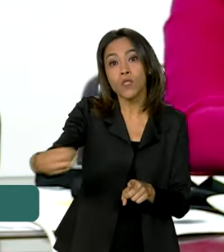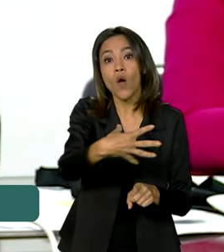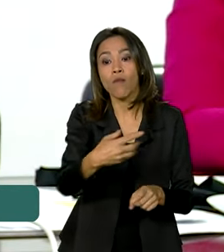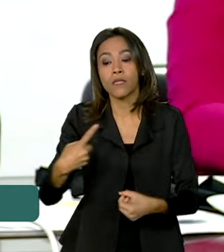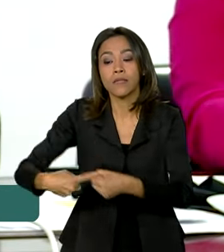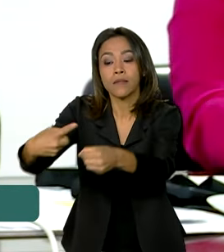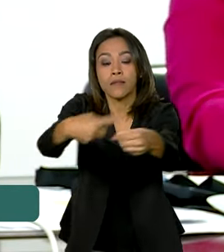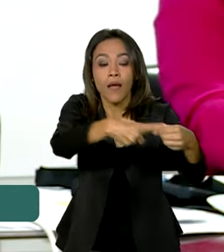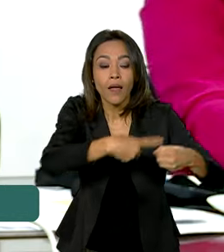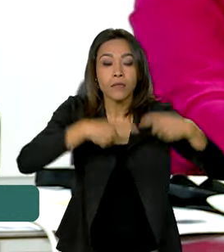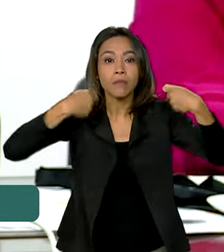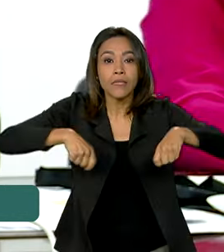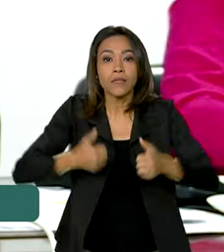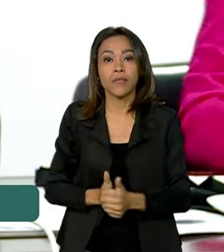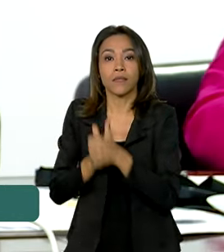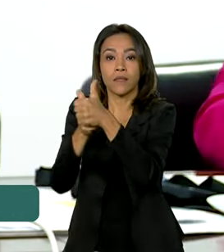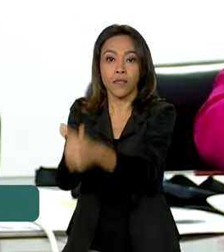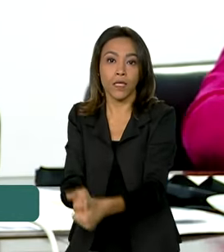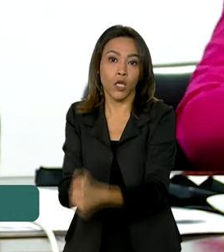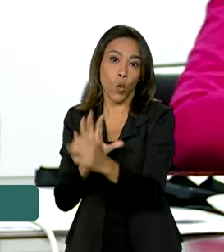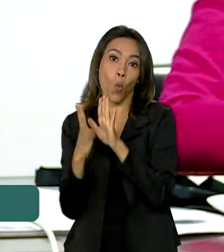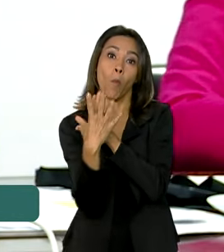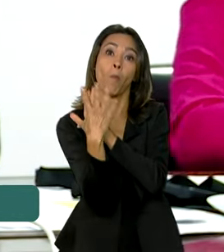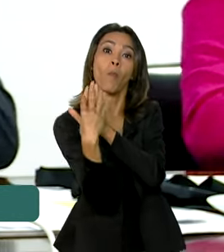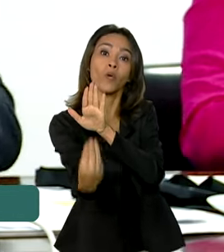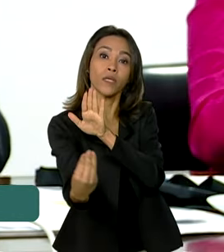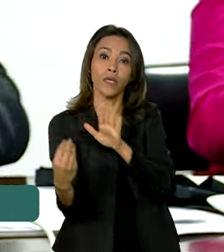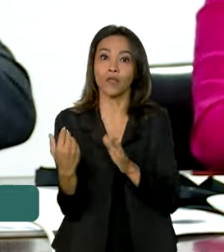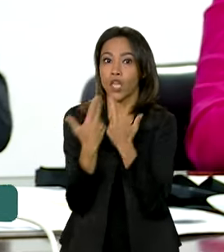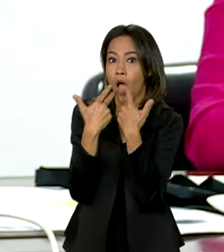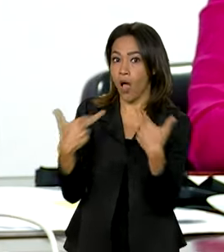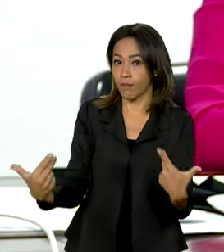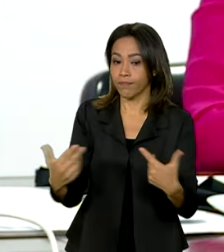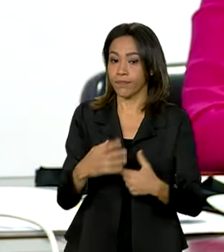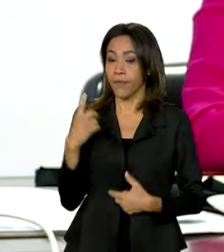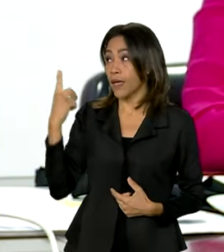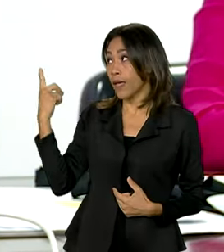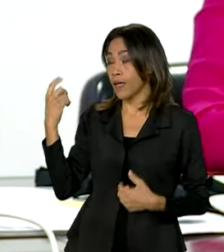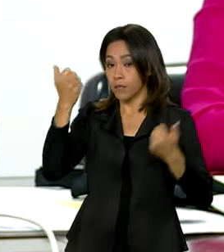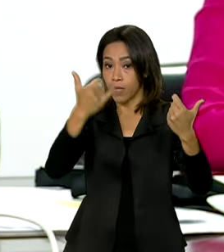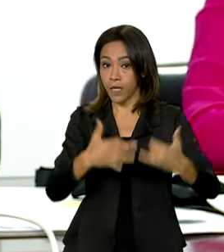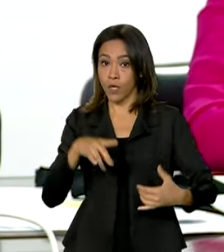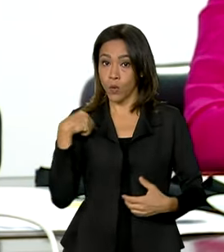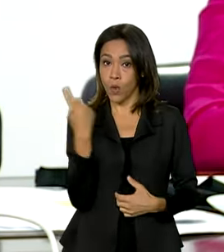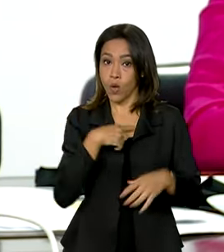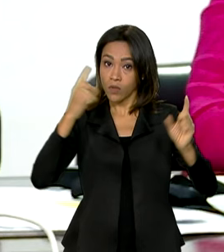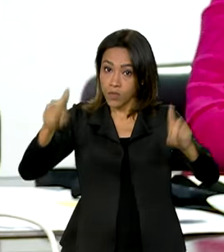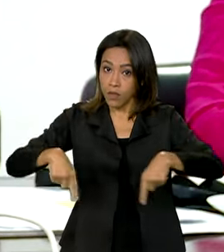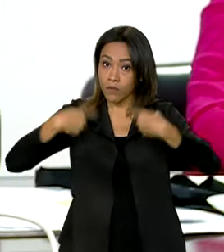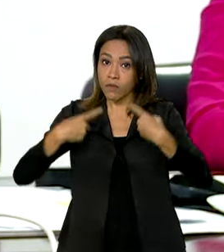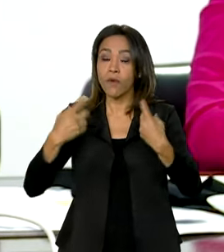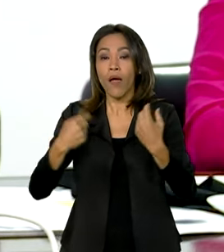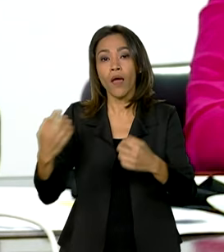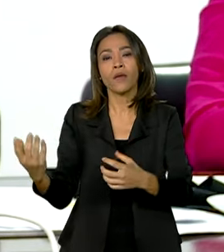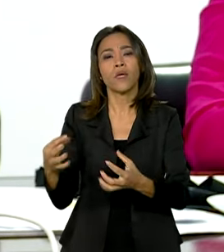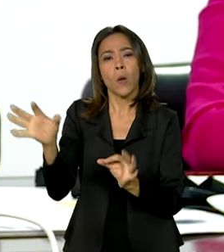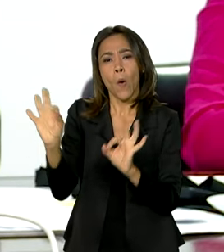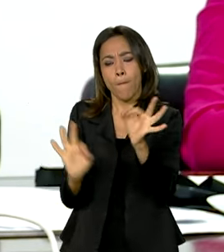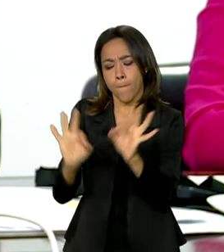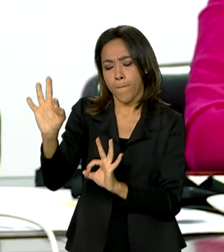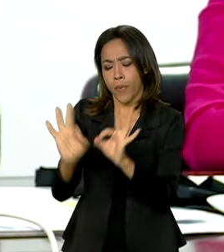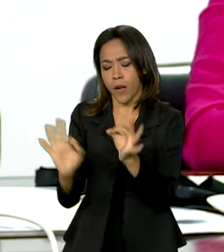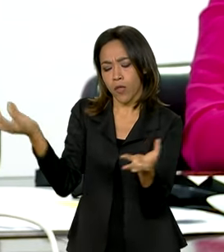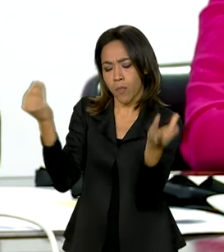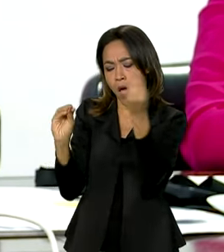precisam seguir um modelo inovador. O nosso desafio é construir um plano de reconstrução sustentável para Rio Grande do Sul. Então,